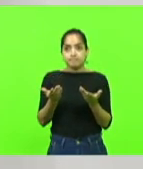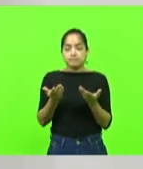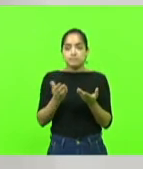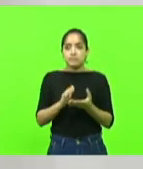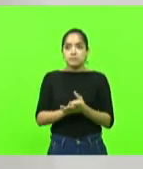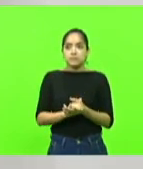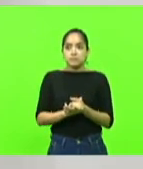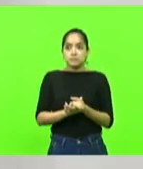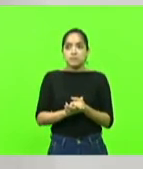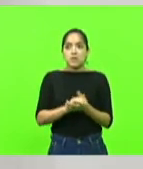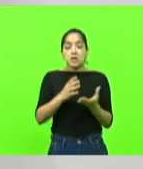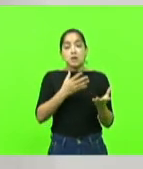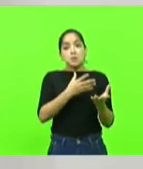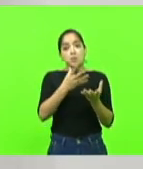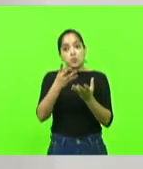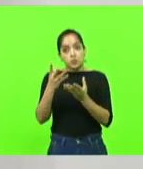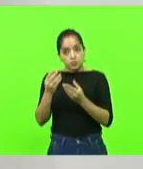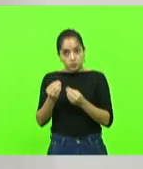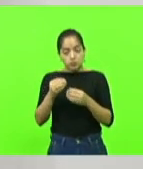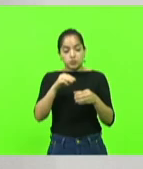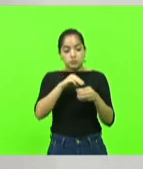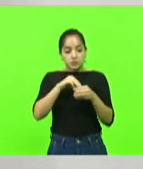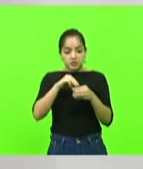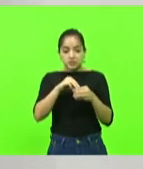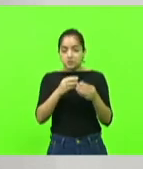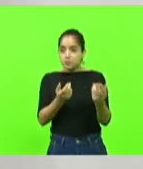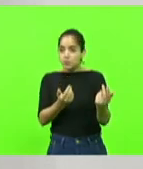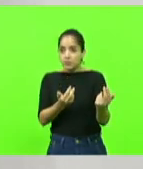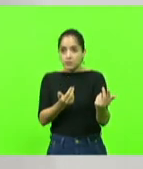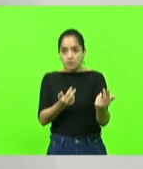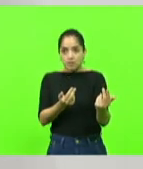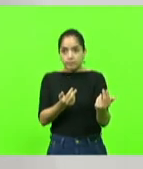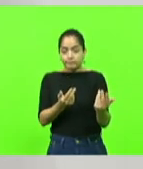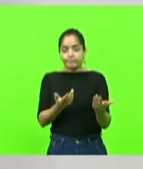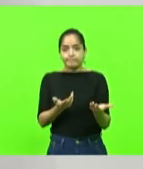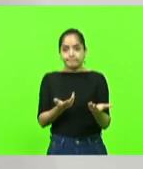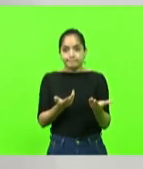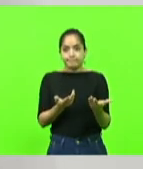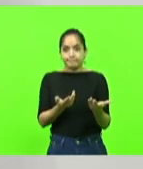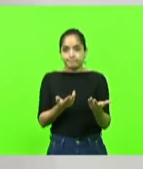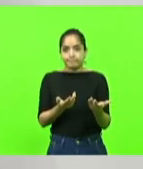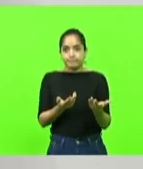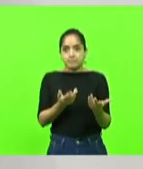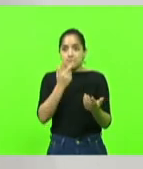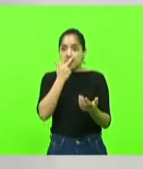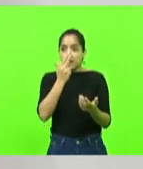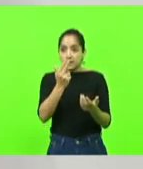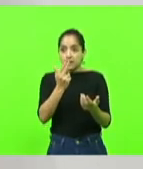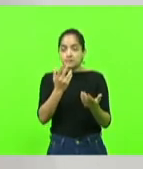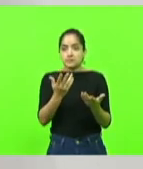Muitos municípios em Santa Catarina vivem essa realidade. Como eu disse,